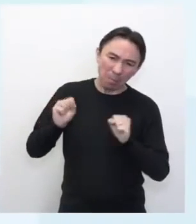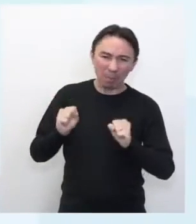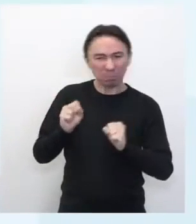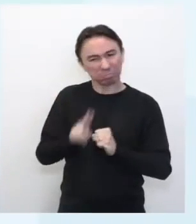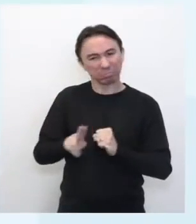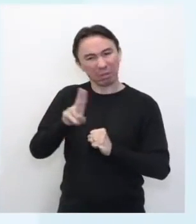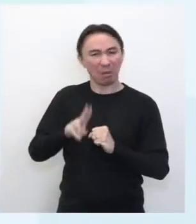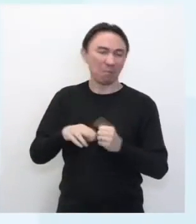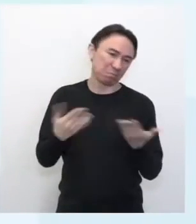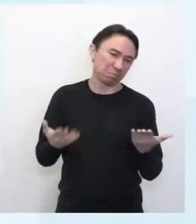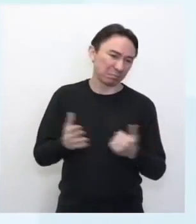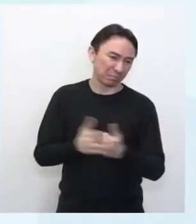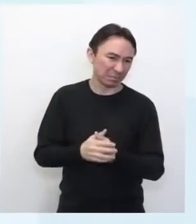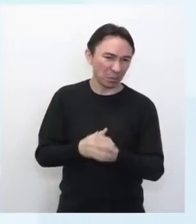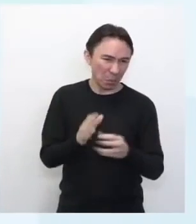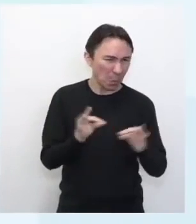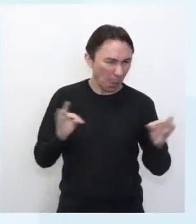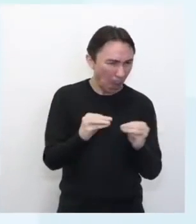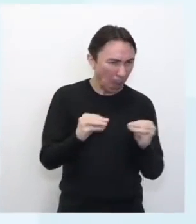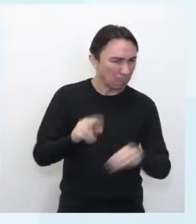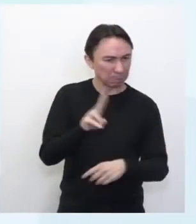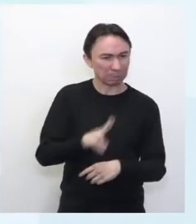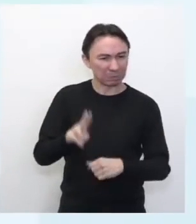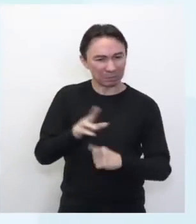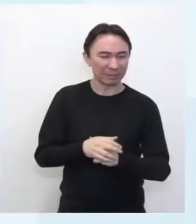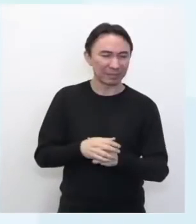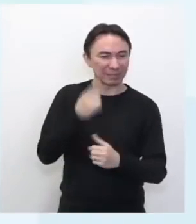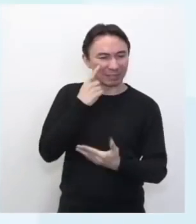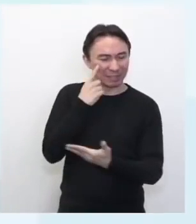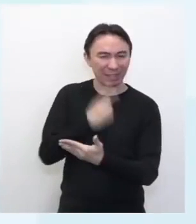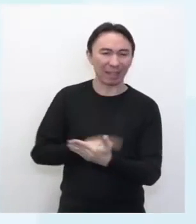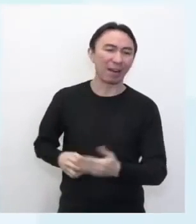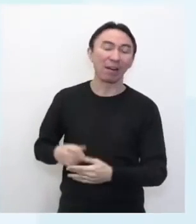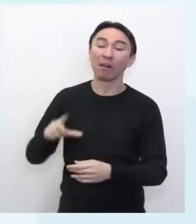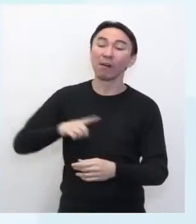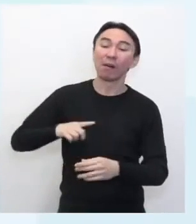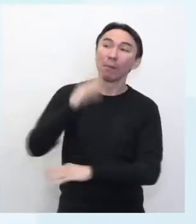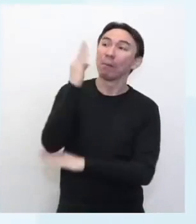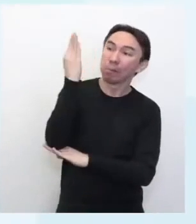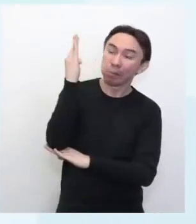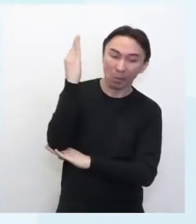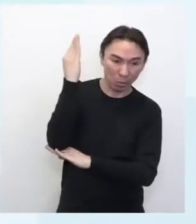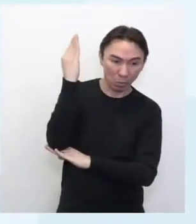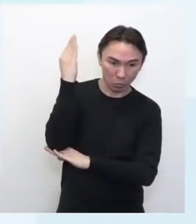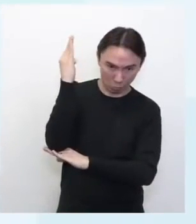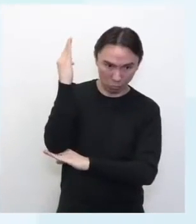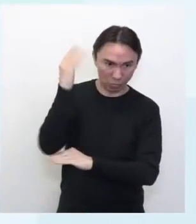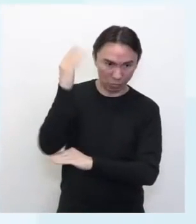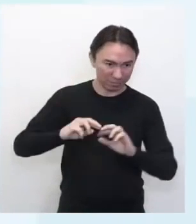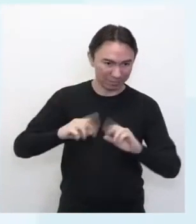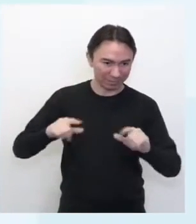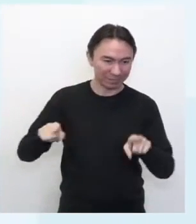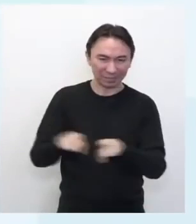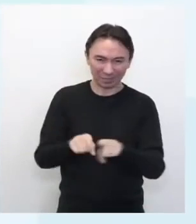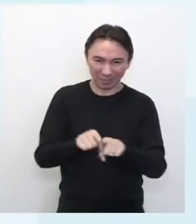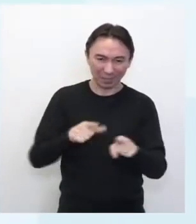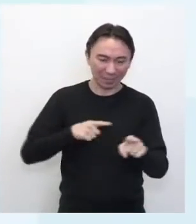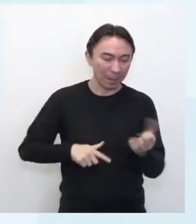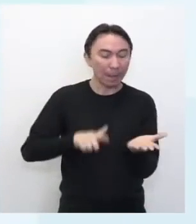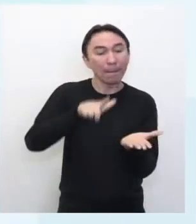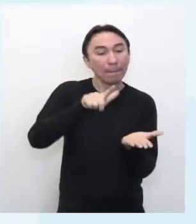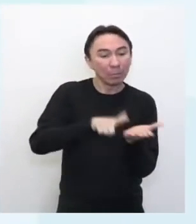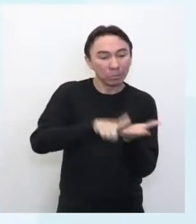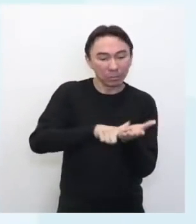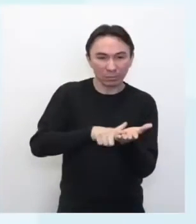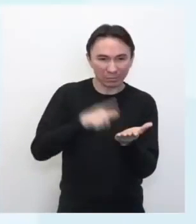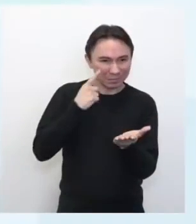materiais, não necessariamente eu vou usar todos. Fita durex, régua, palito de churrasco e moldes de papel que foi quem a gente montou.